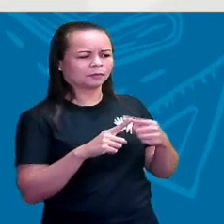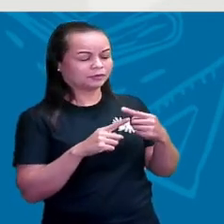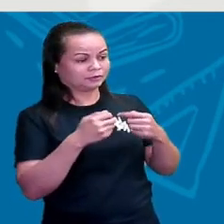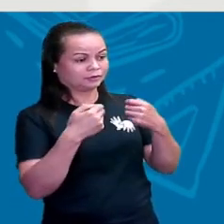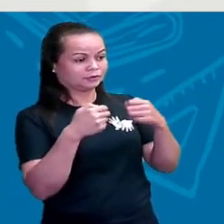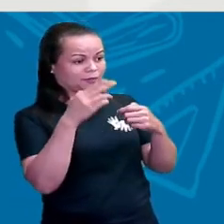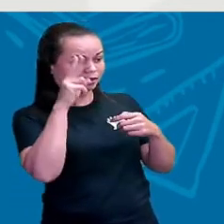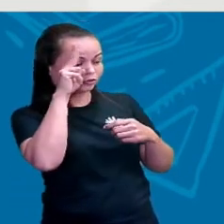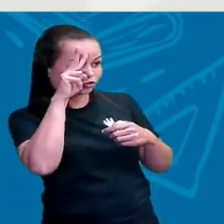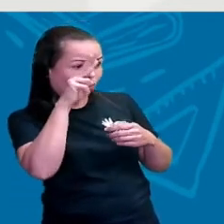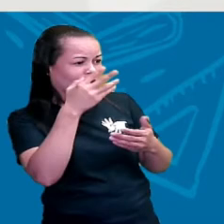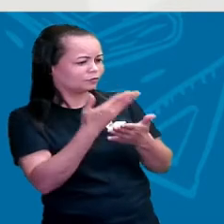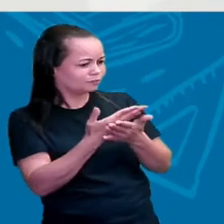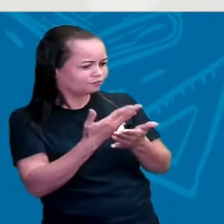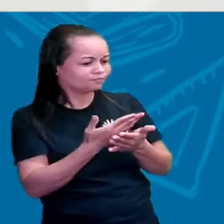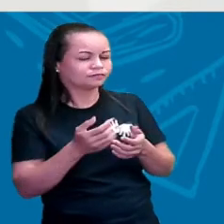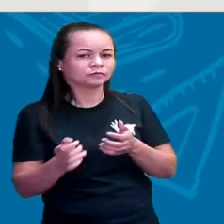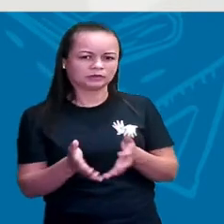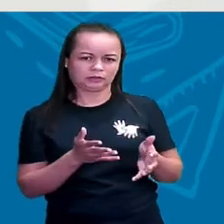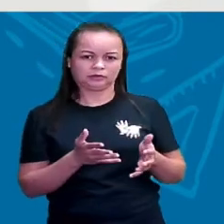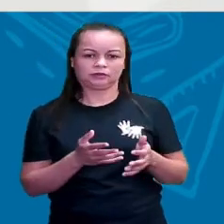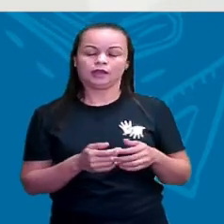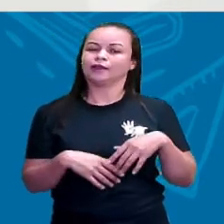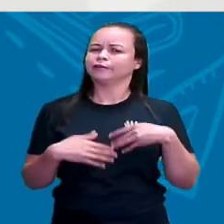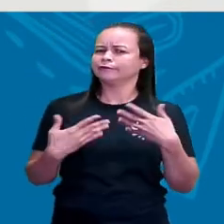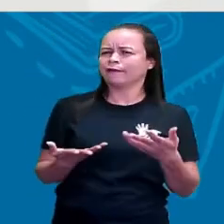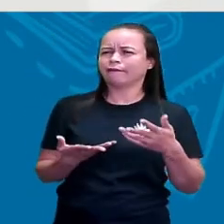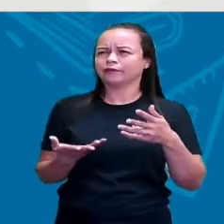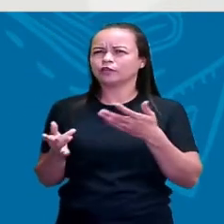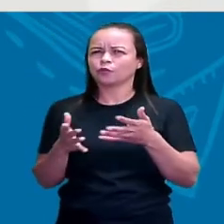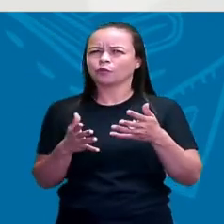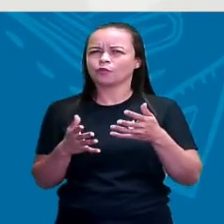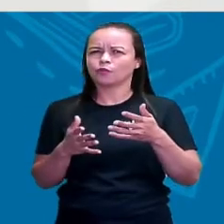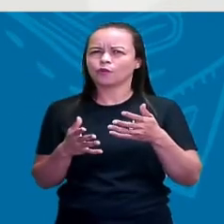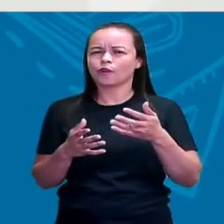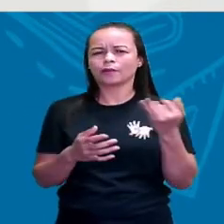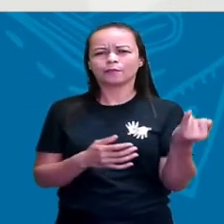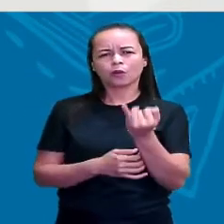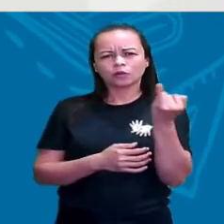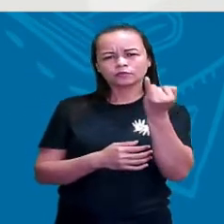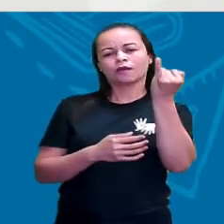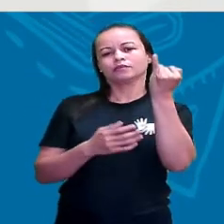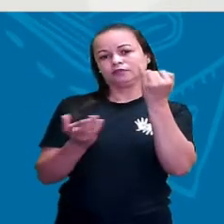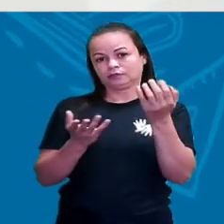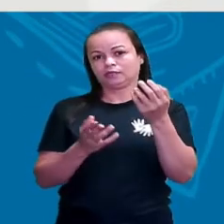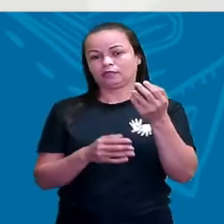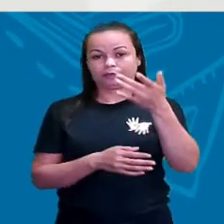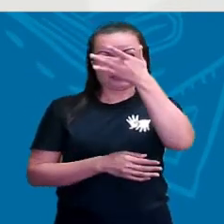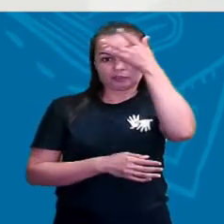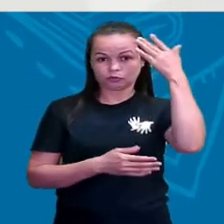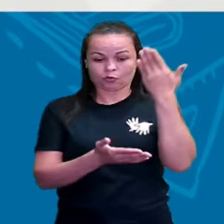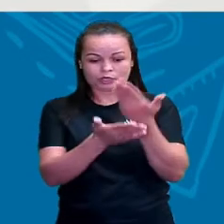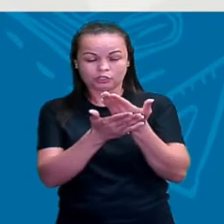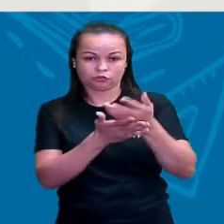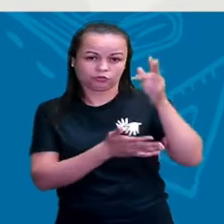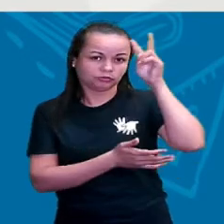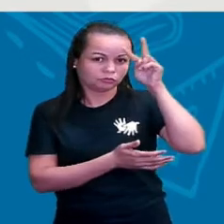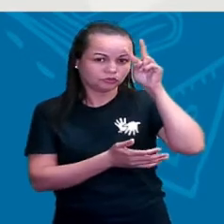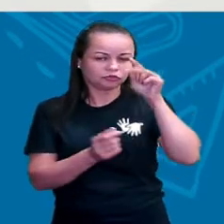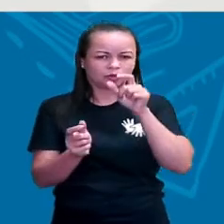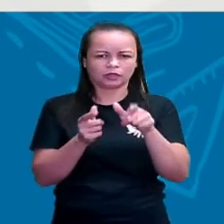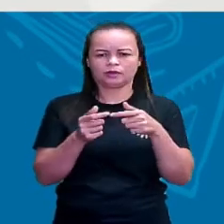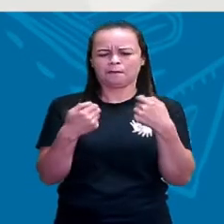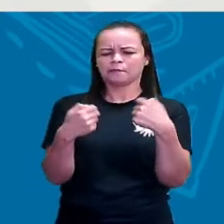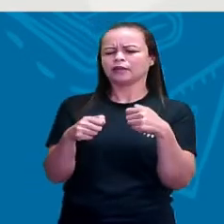estudar história. E aí, o historiador, quando eu falei lá no começo, qual é o ofício do historiador? O que é ele faz, né? O historiador, ele precisa de